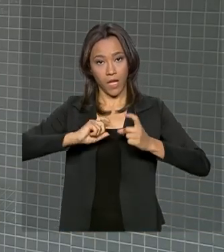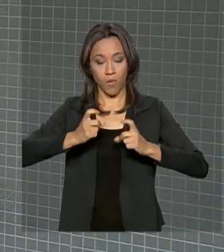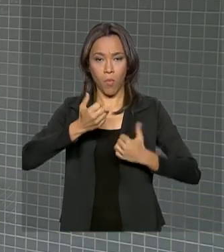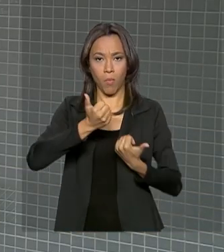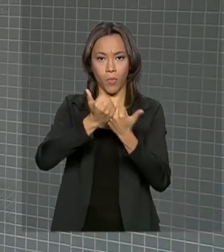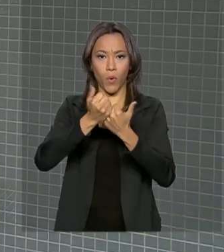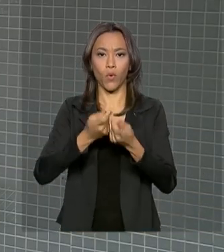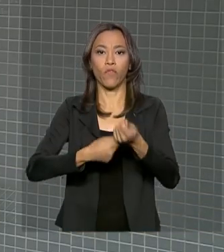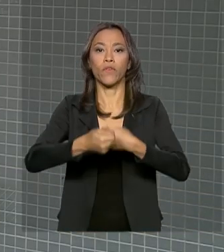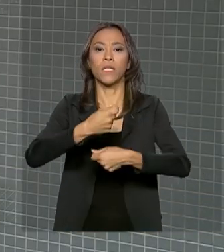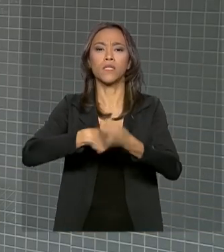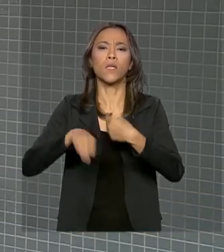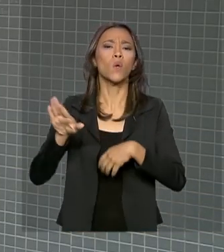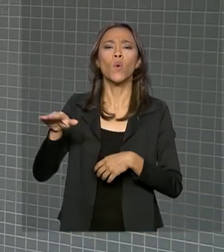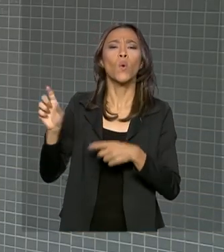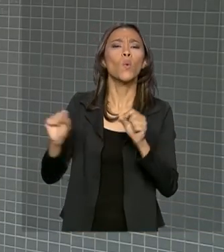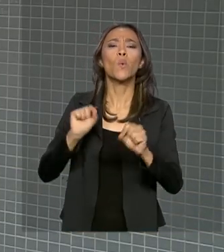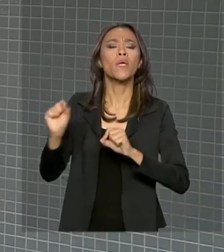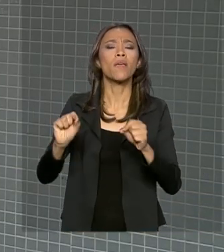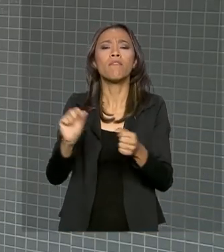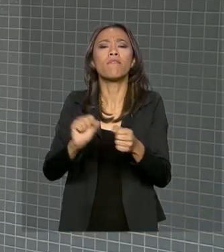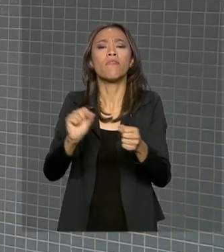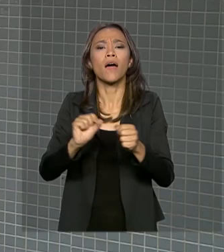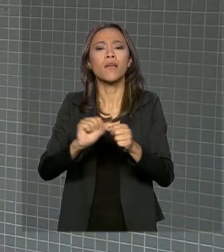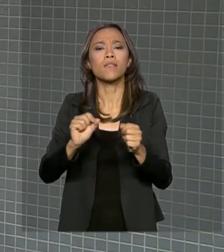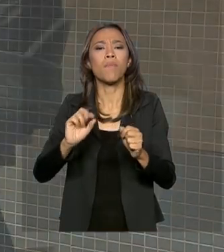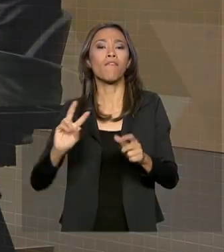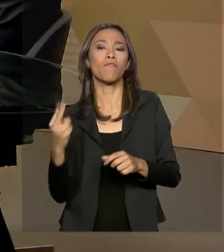e eu gostaria de saber o que a Caixa faz para valorizar as mulheres.